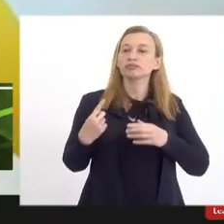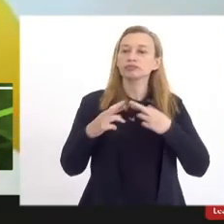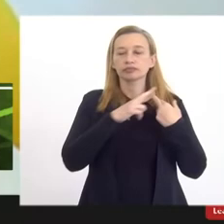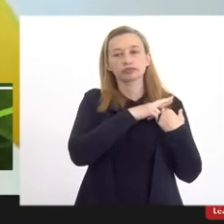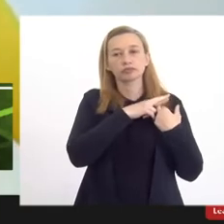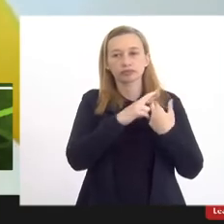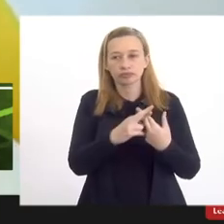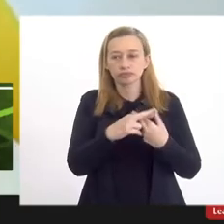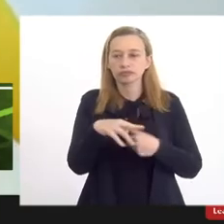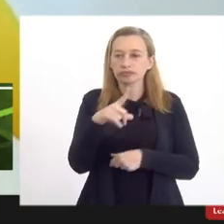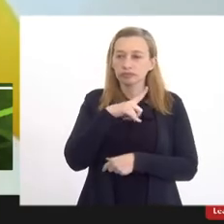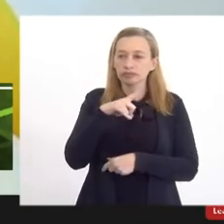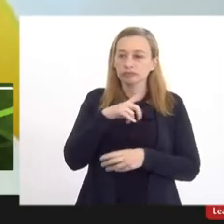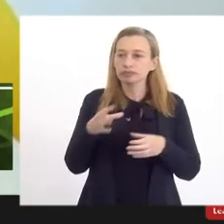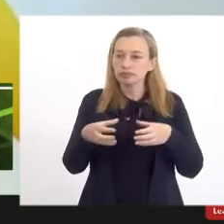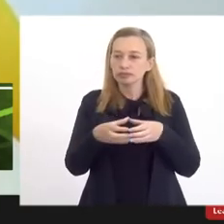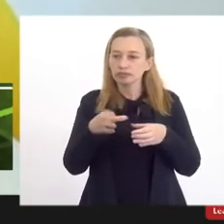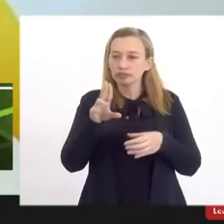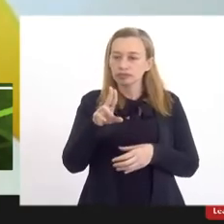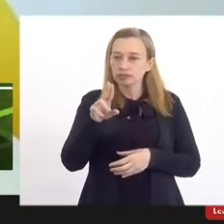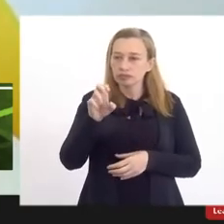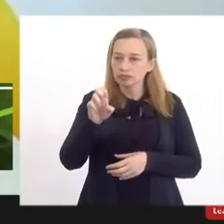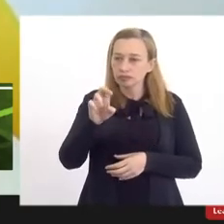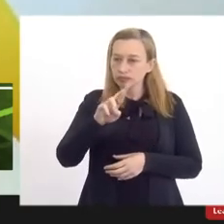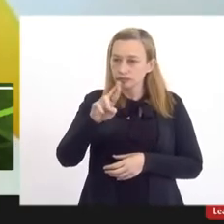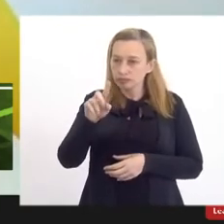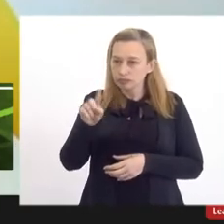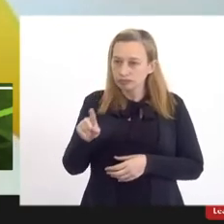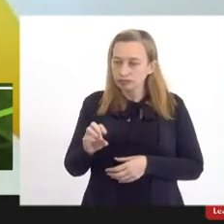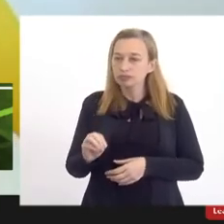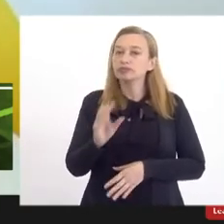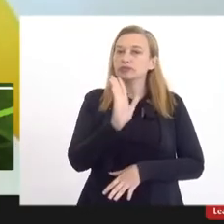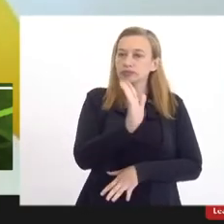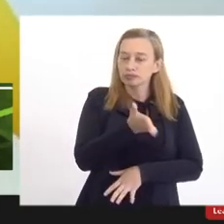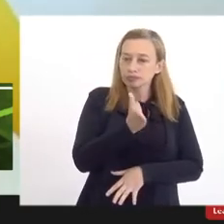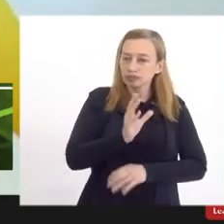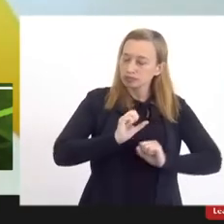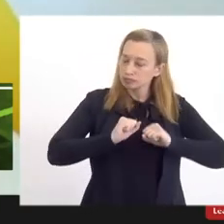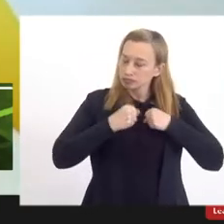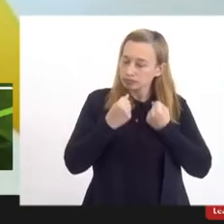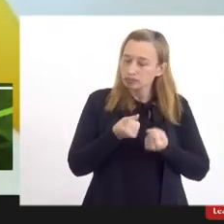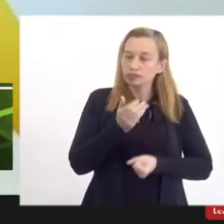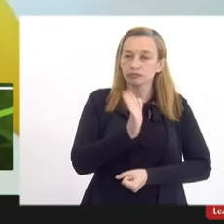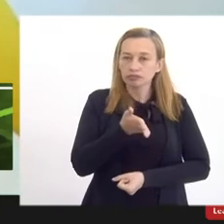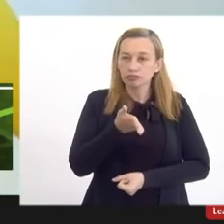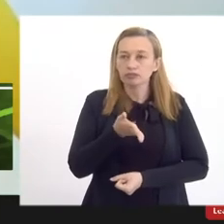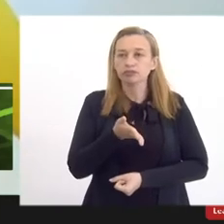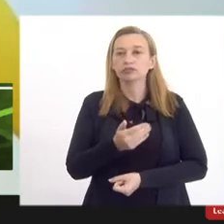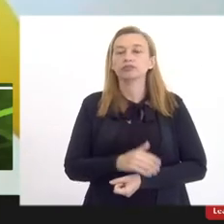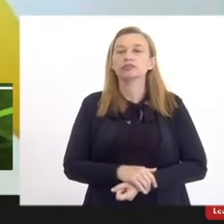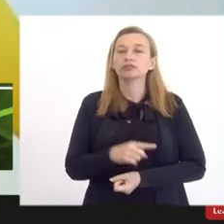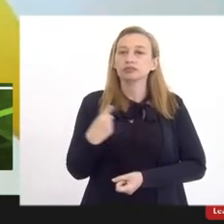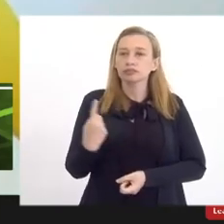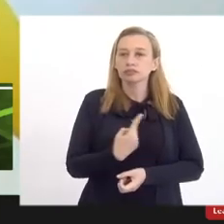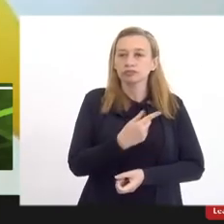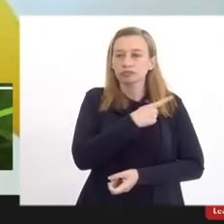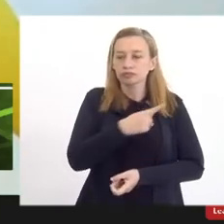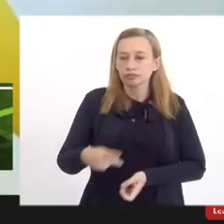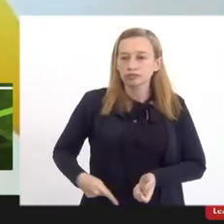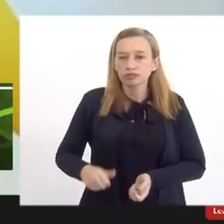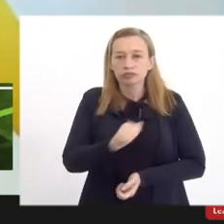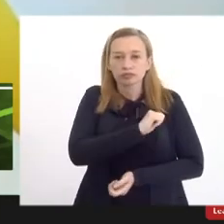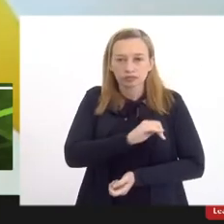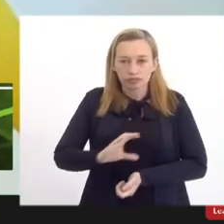comunidade da UESO e inclusive já foi reforçado também pelo nosso presidente deputado André